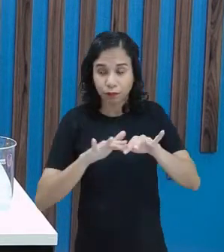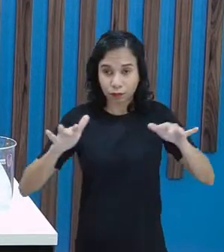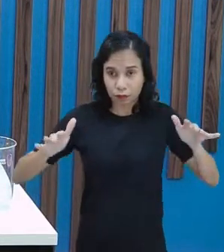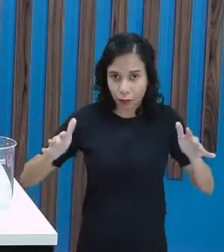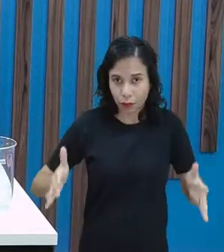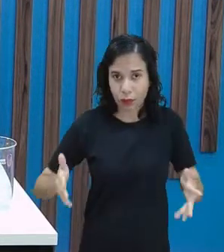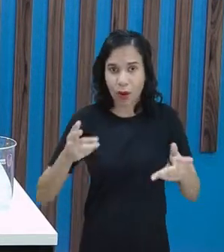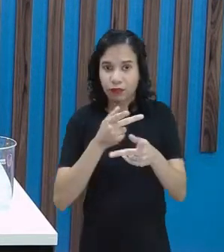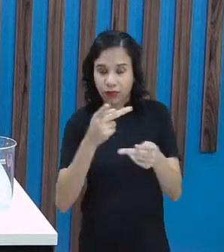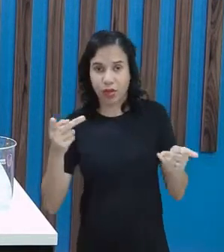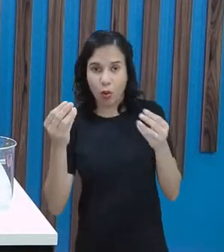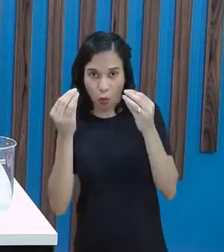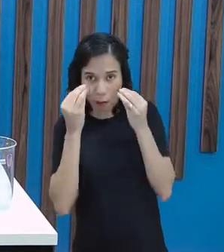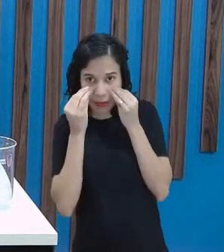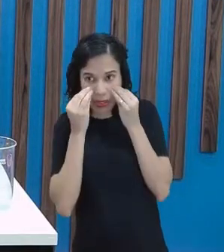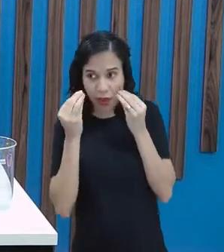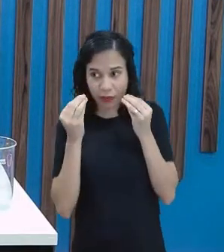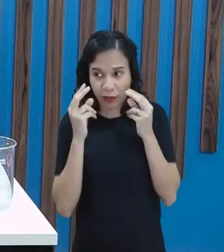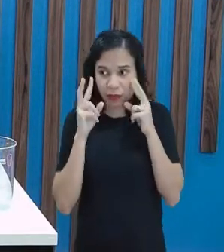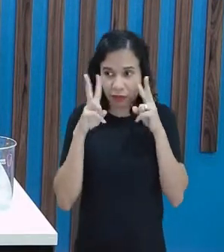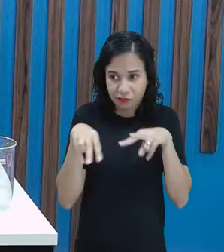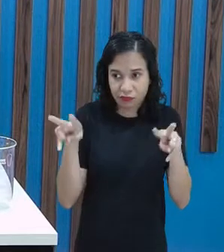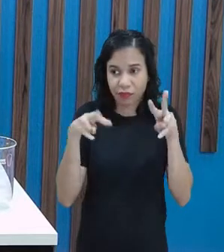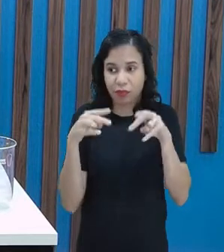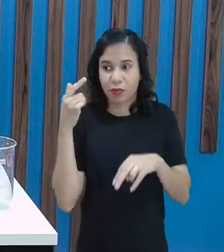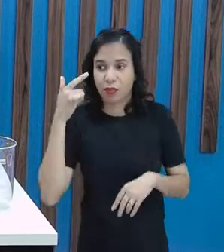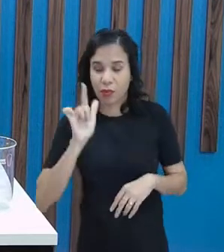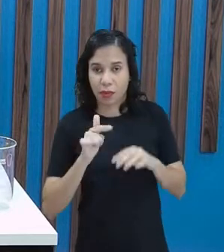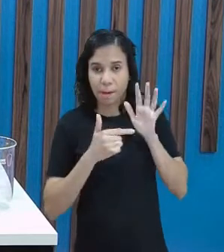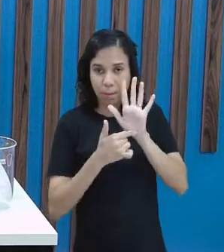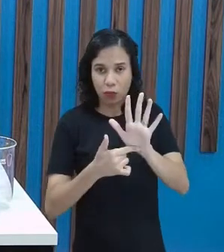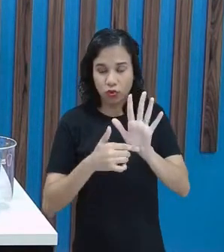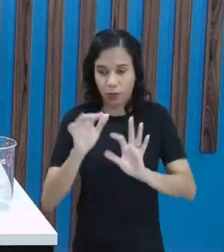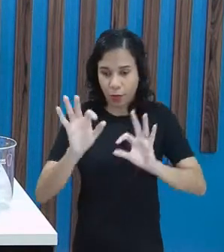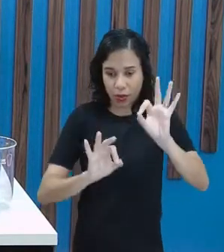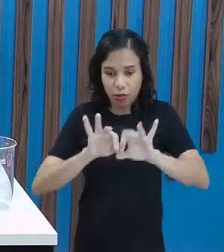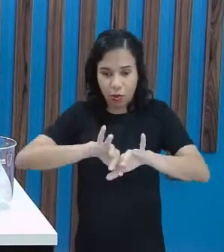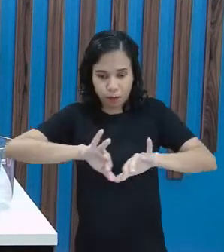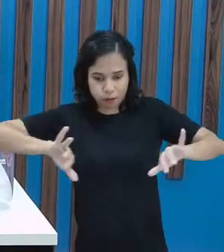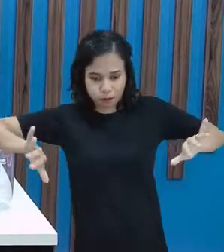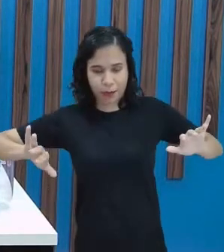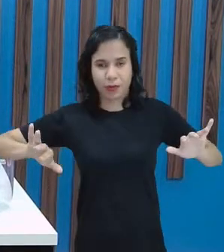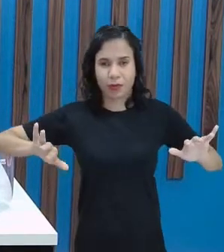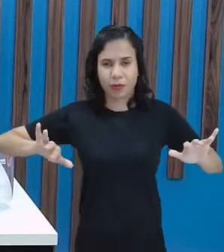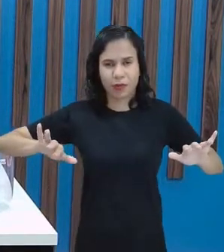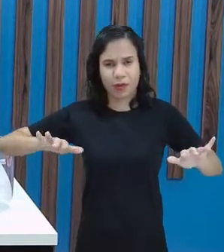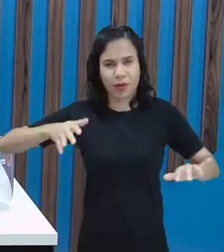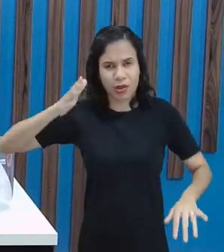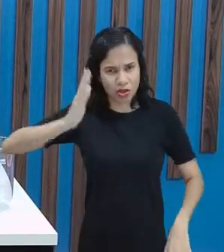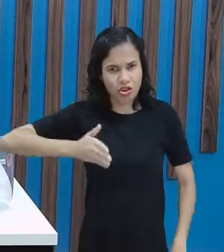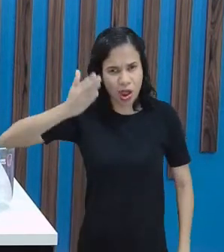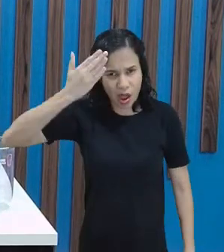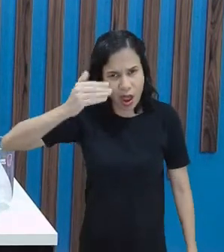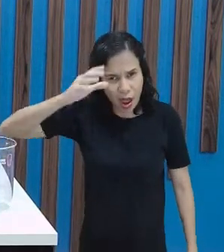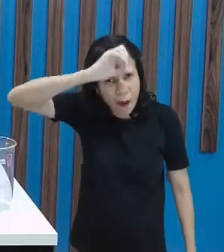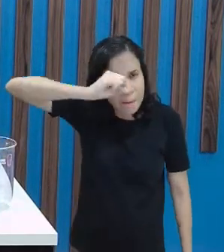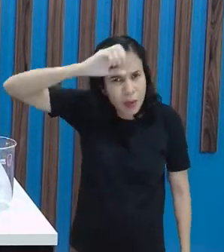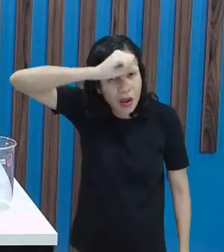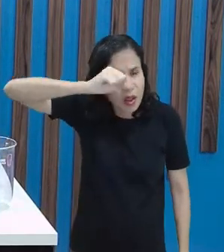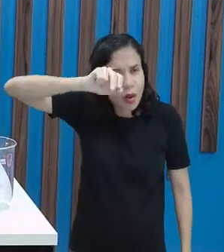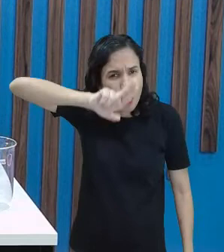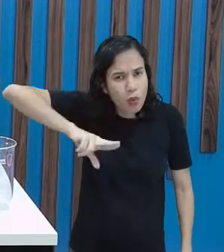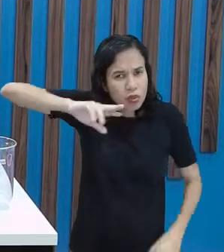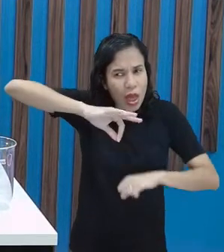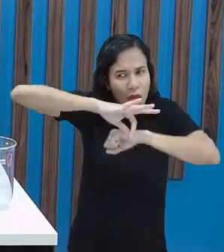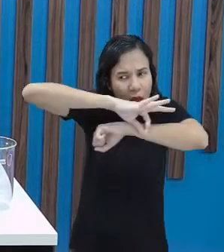que vocês observem. Espero que a câmera dê aí para mostrar. Deixa eu colocar aqui. Vocês já aprenderam como é que se utiliza